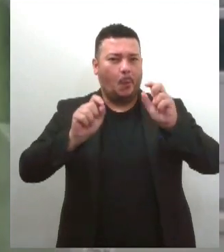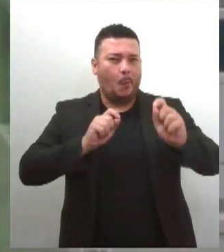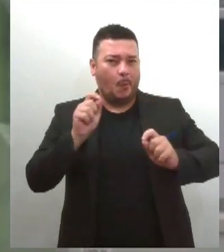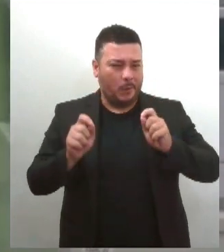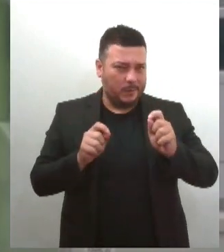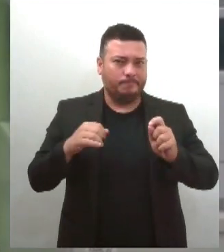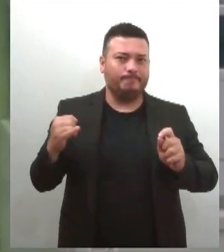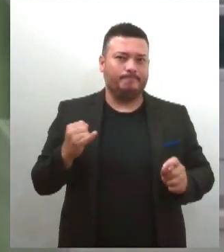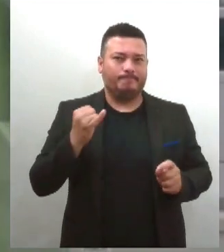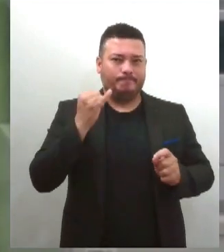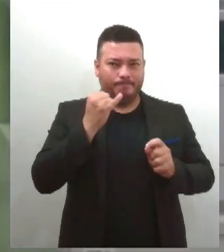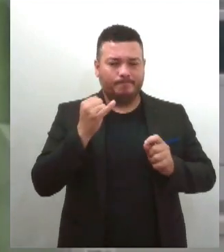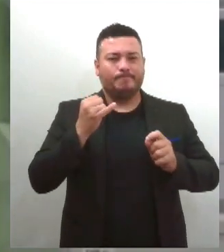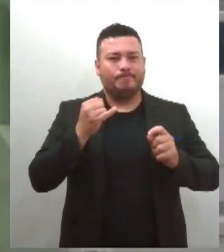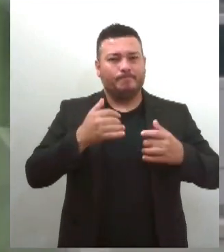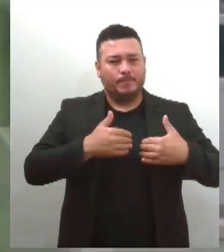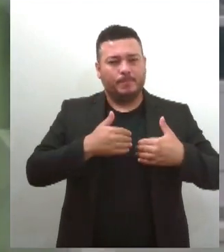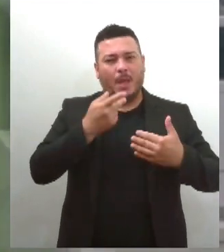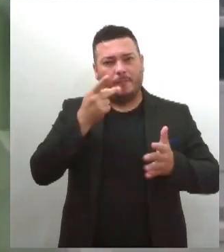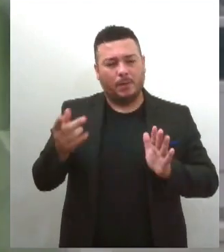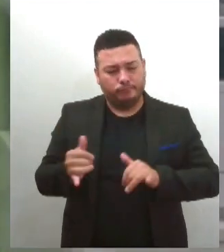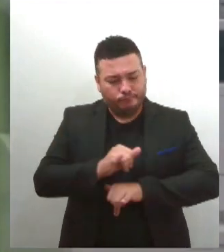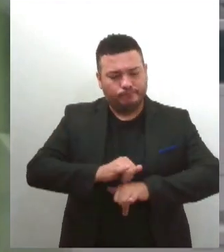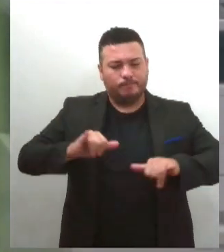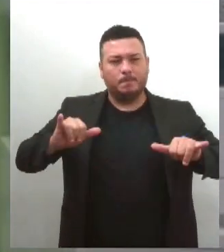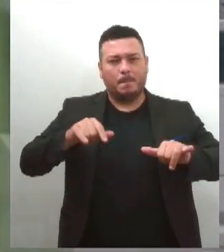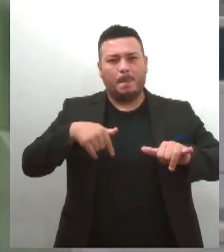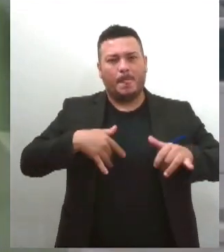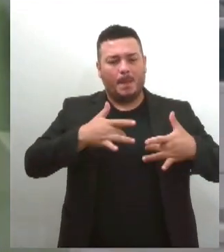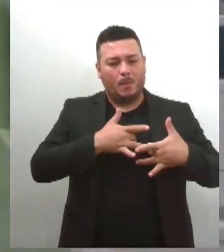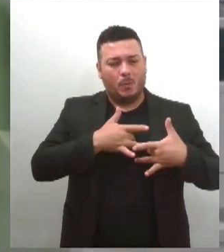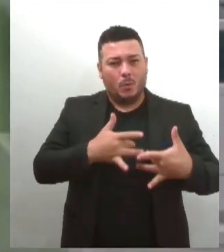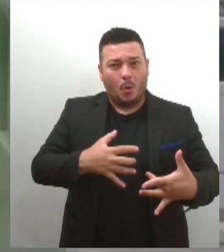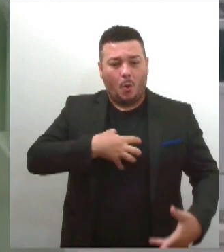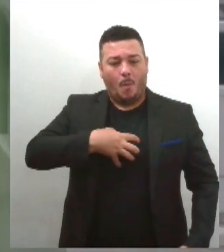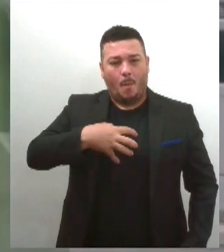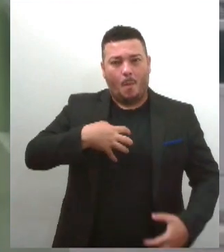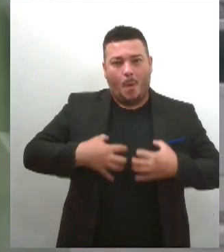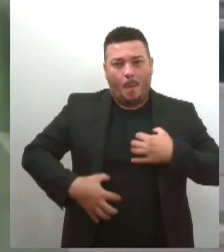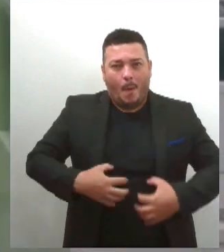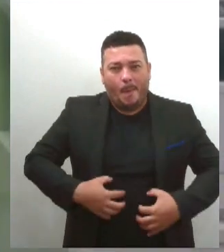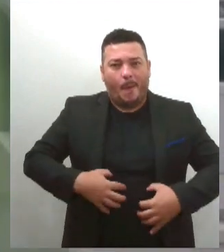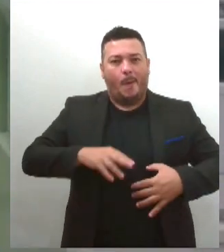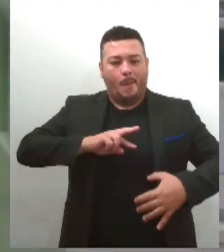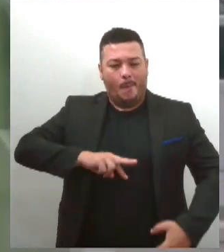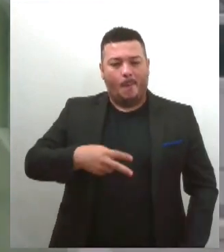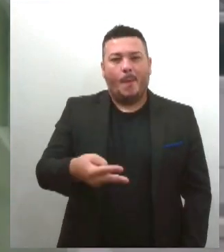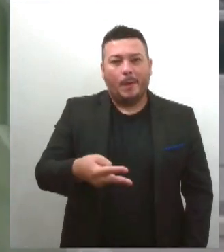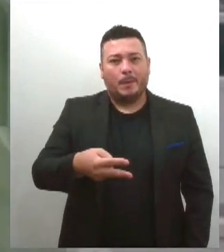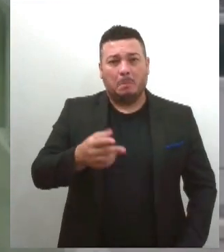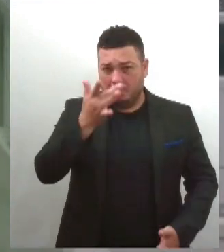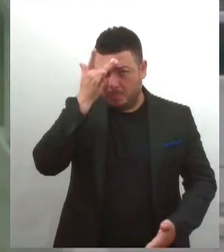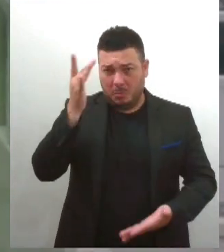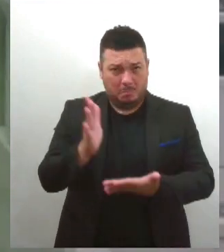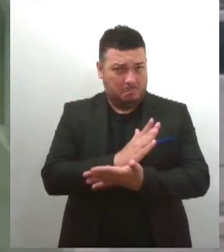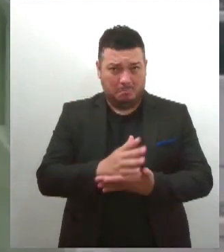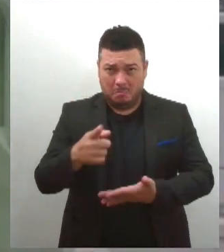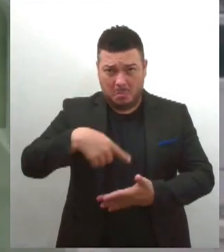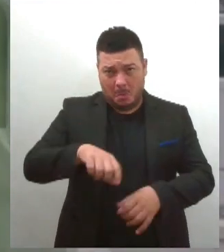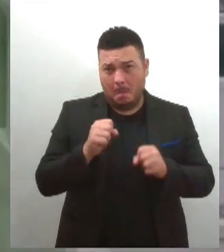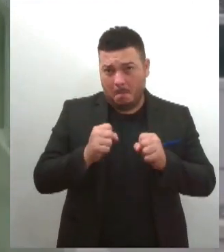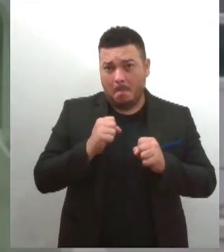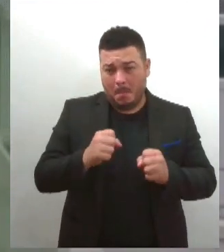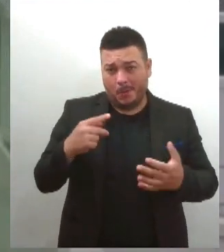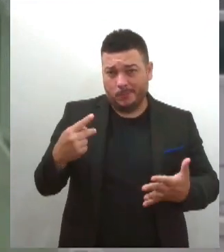declarar doador de órgãos. Afinal, qualquer um pode precisar de um transplante. E o transplante só acontece se